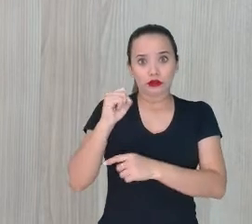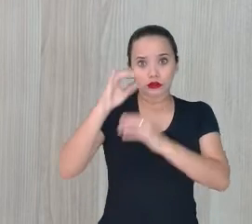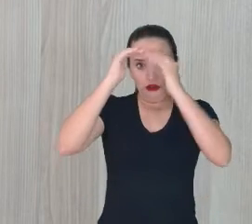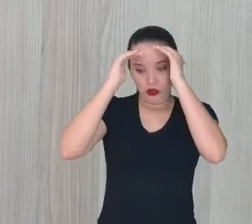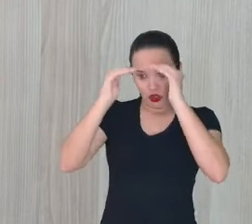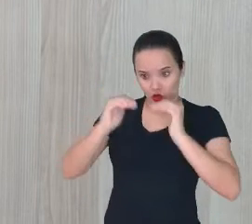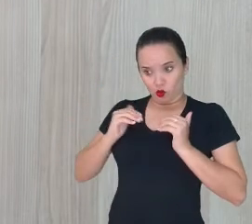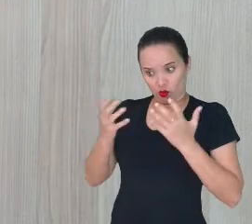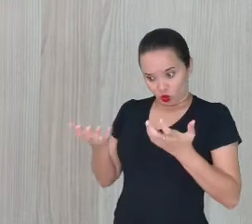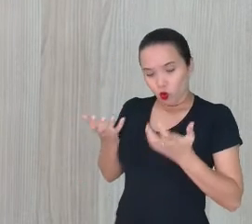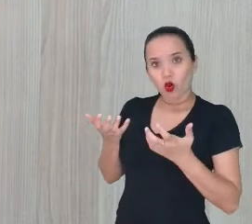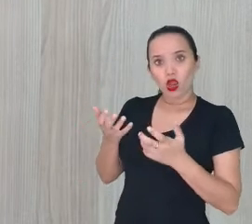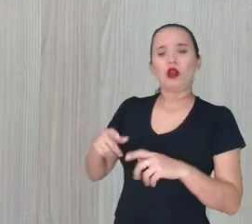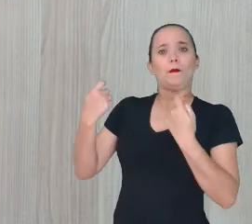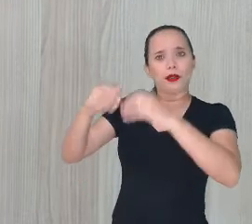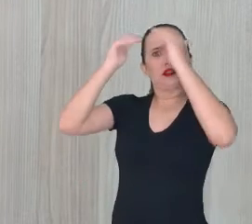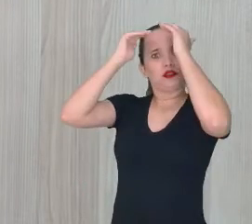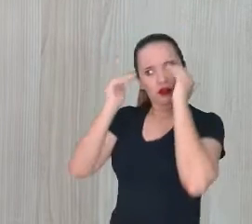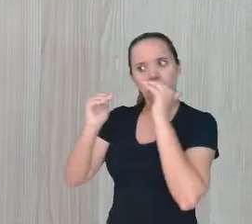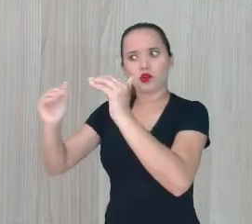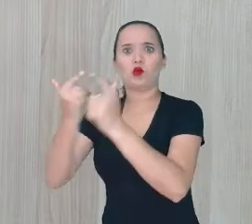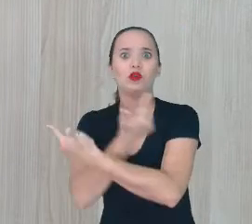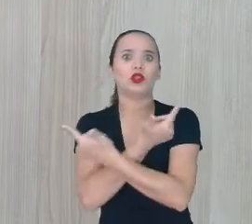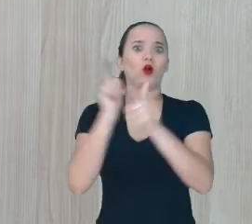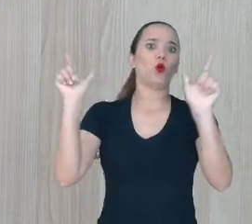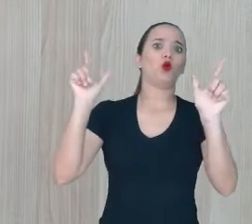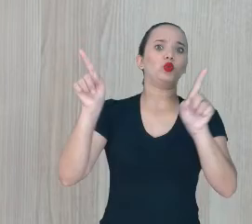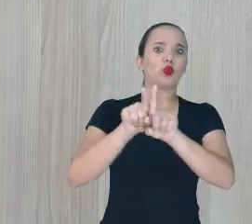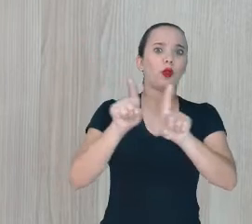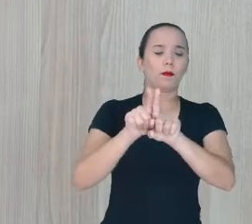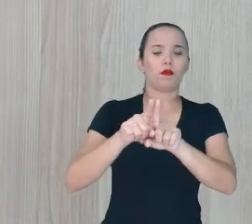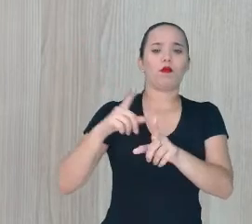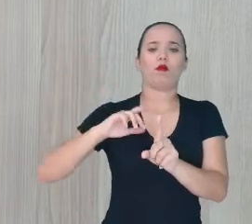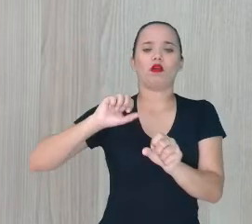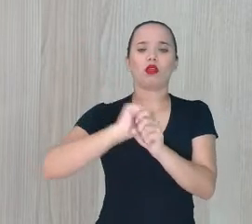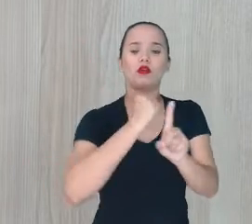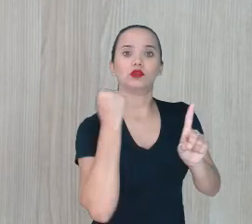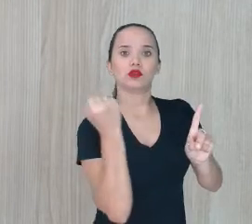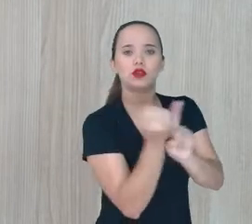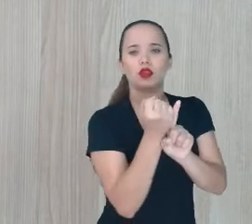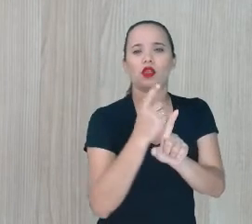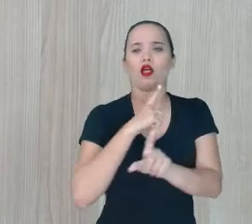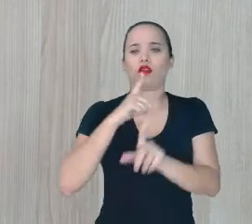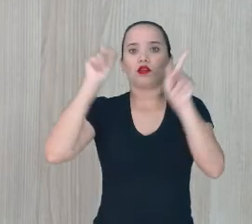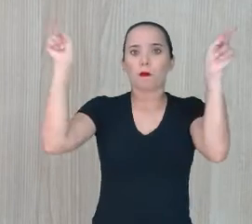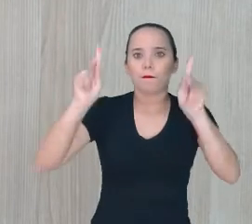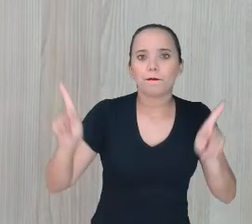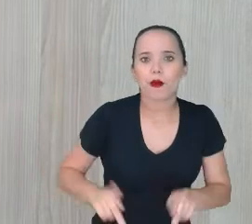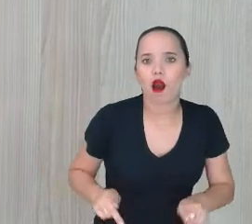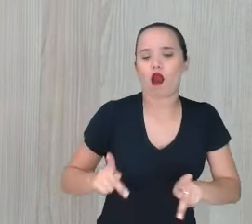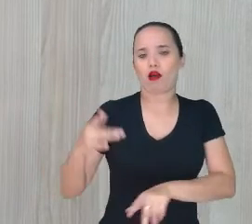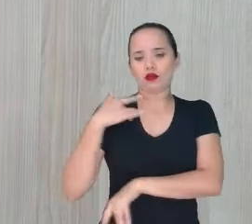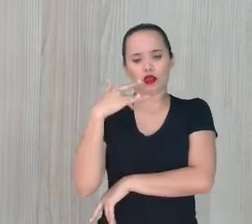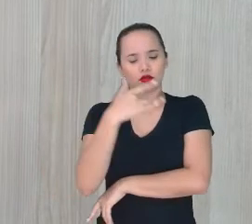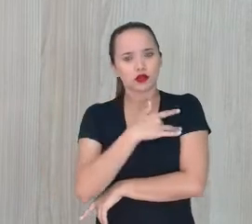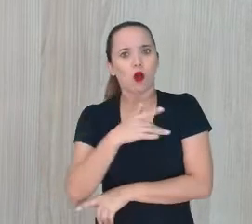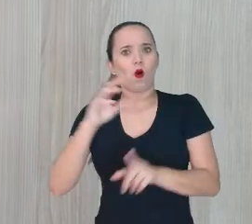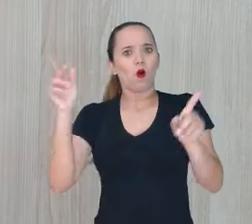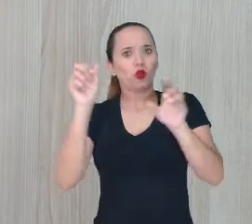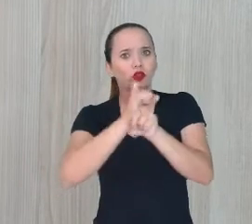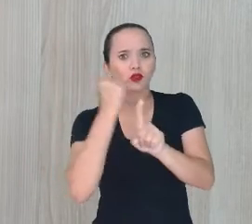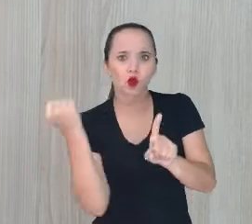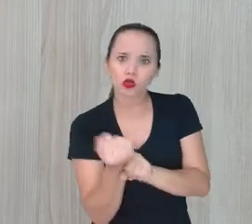outro Então para que a gente Tenha uma sociedade Mais pacífica Mais Saudável É importante Que a gente coloque